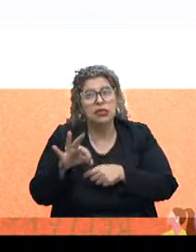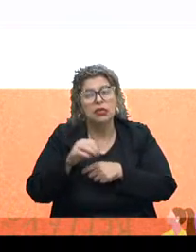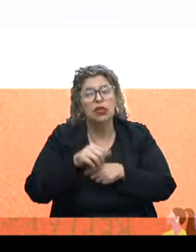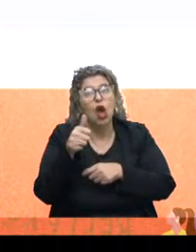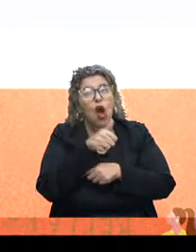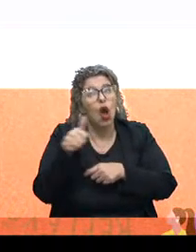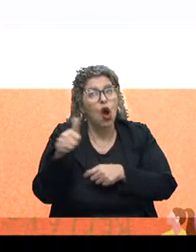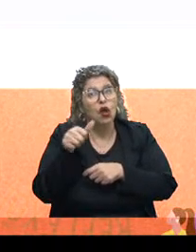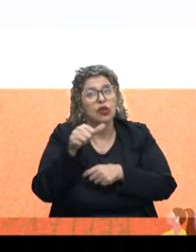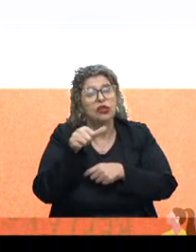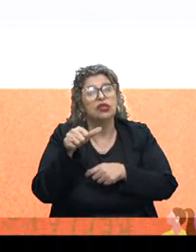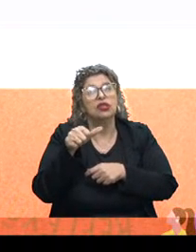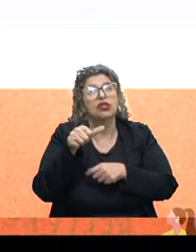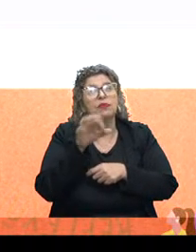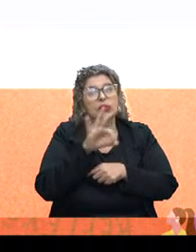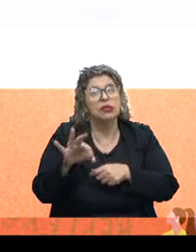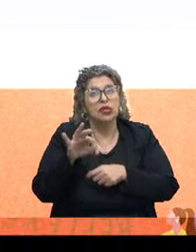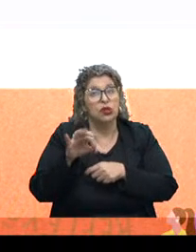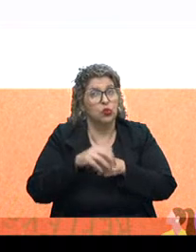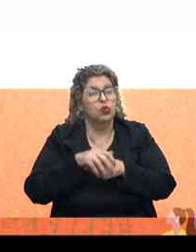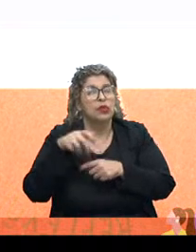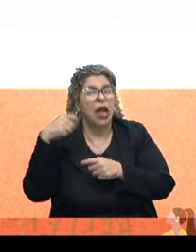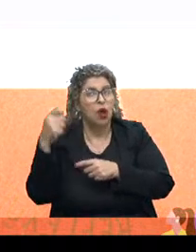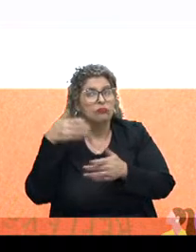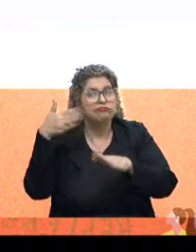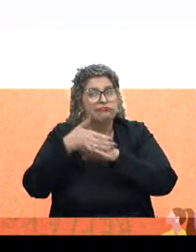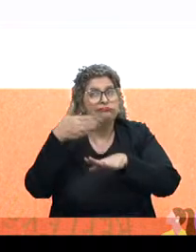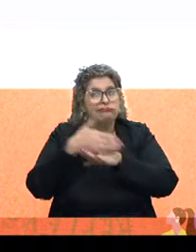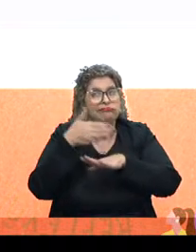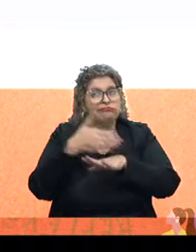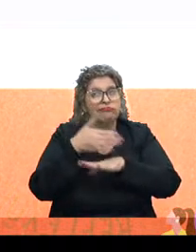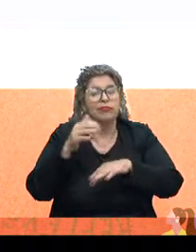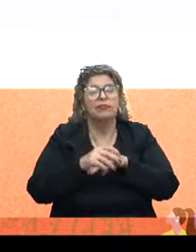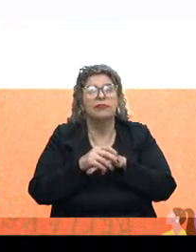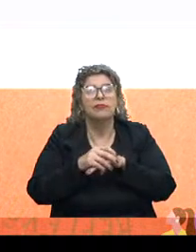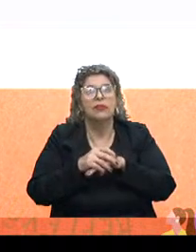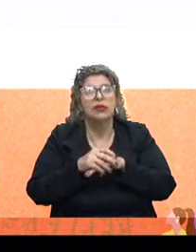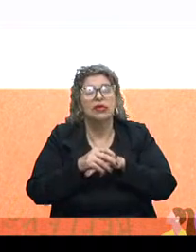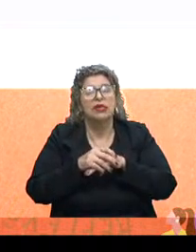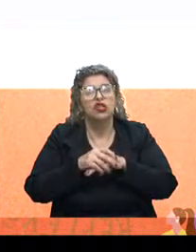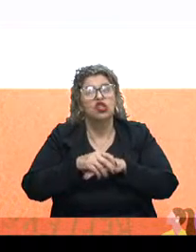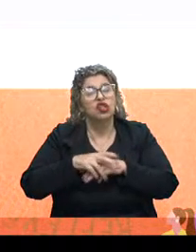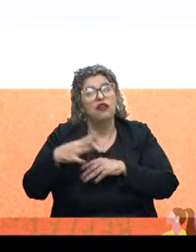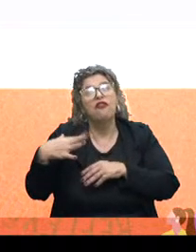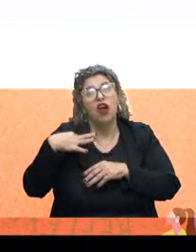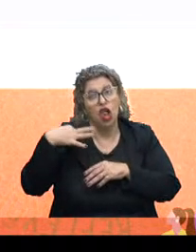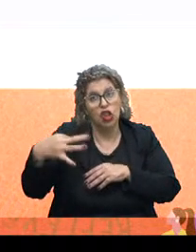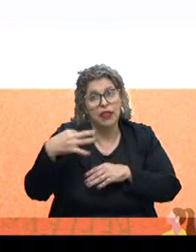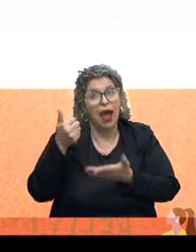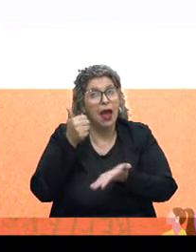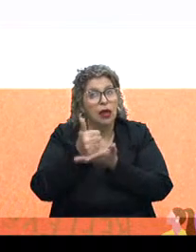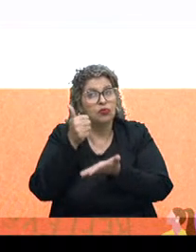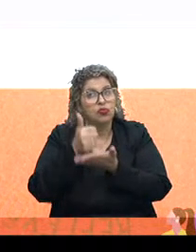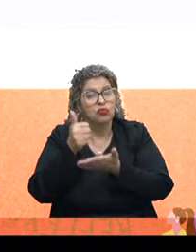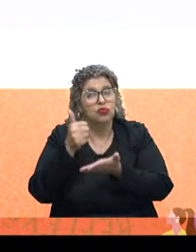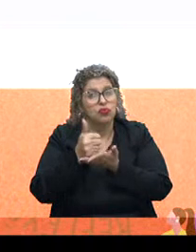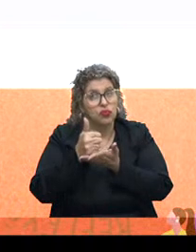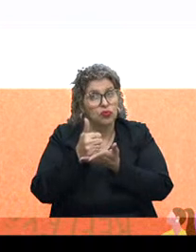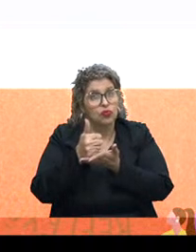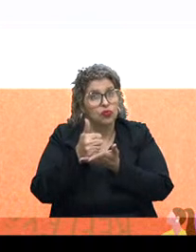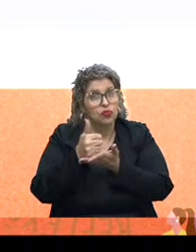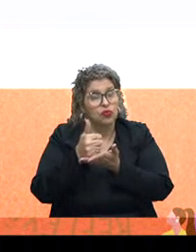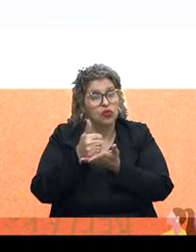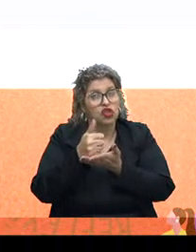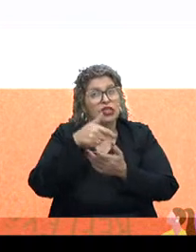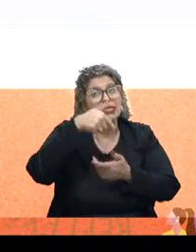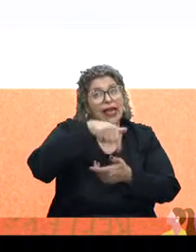11% dos gaúchos que participavam, na sua maioria de ações voluntárias, eram sete, pulou para